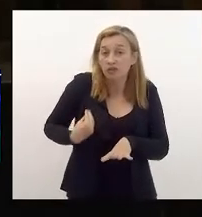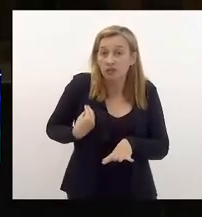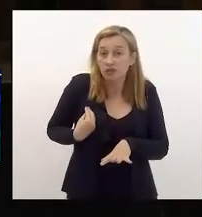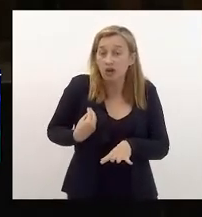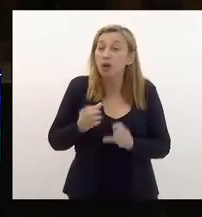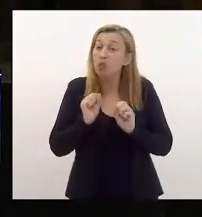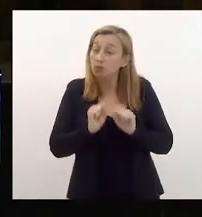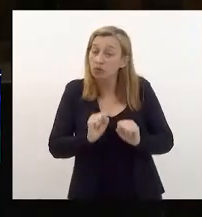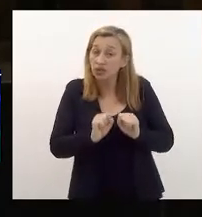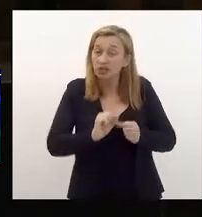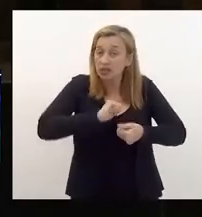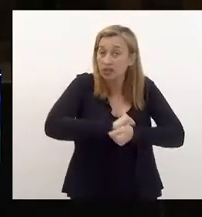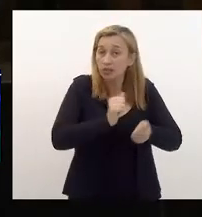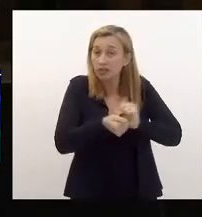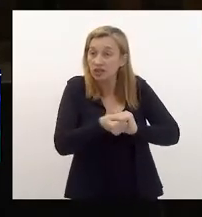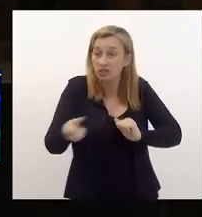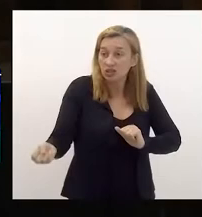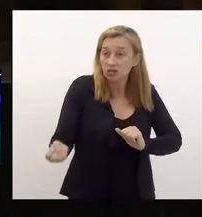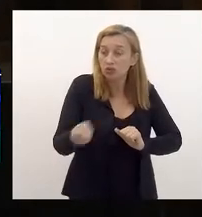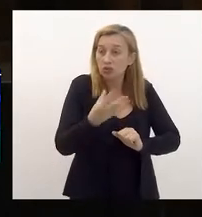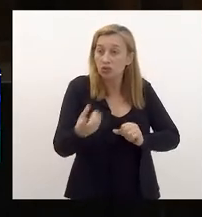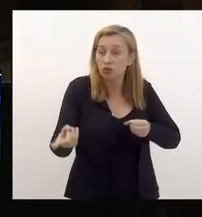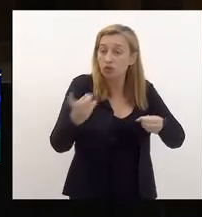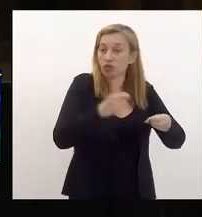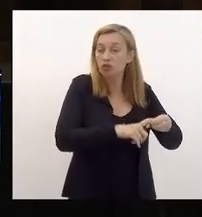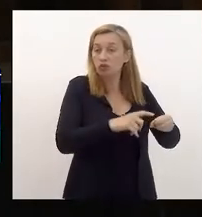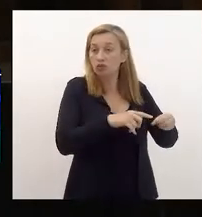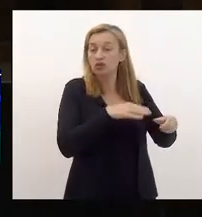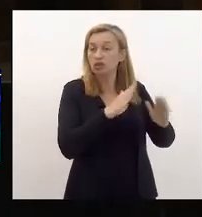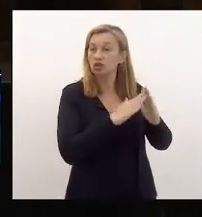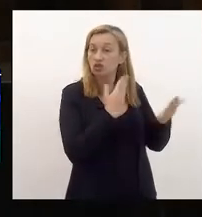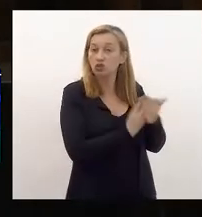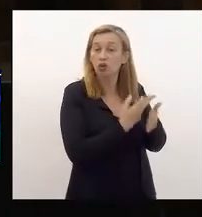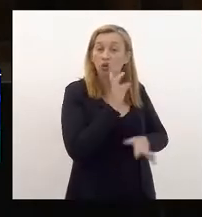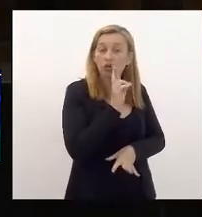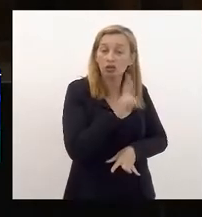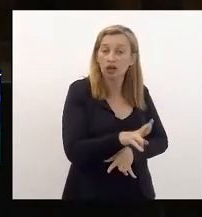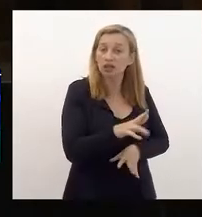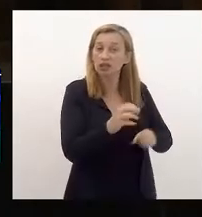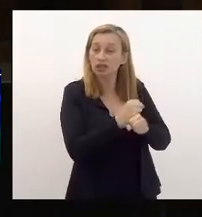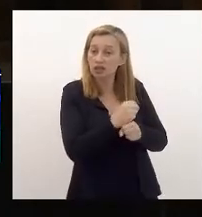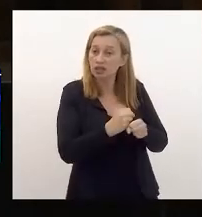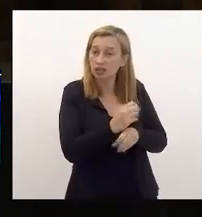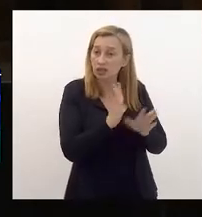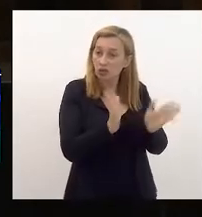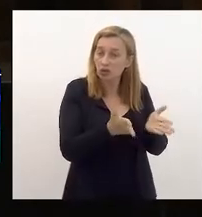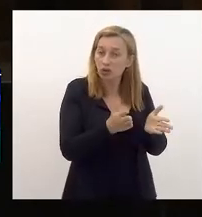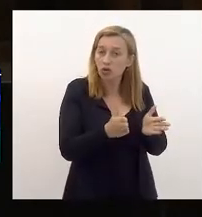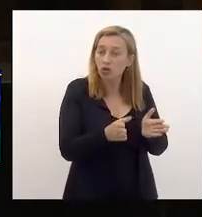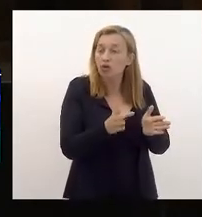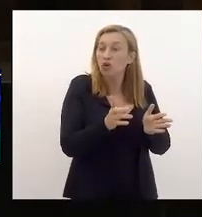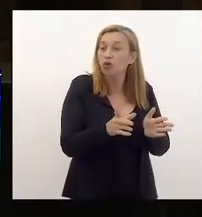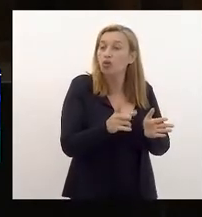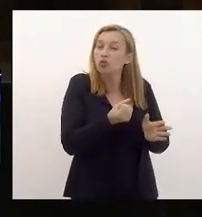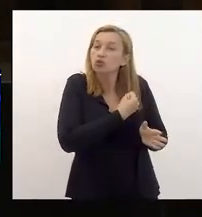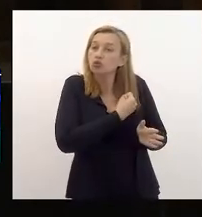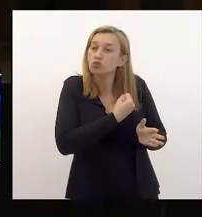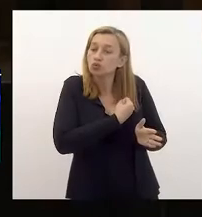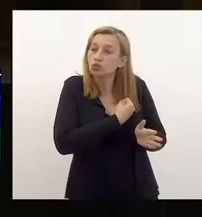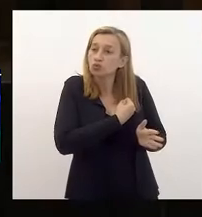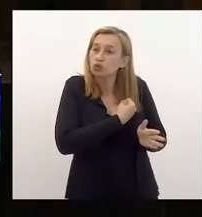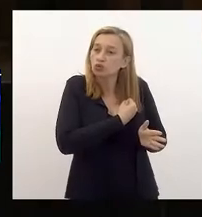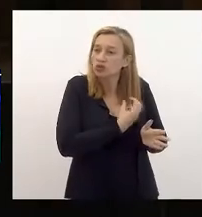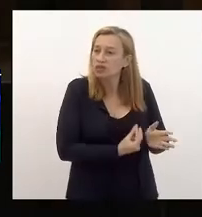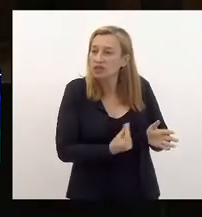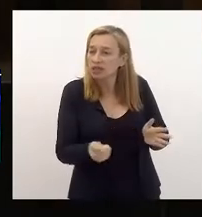pudessem se adequar para essa retomada. O resultado é que esse ano o índice de evasão vai ser quase o triplo